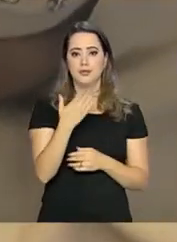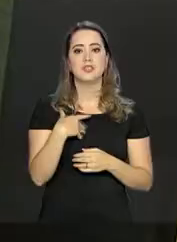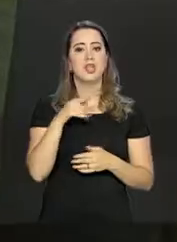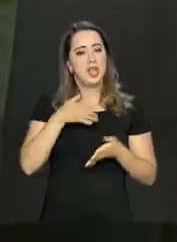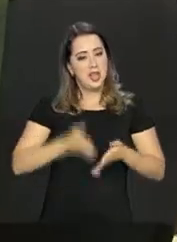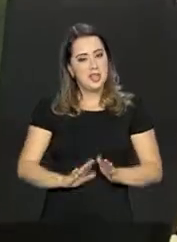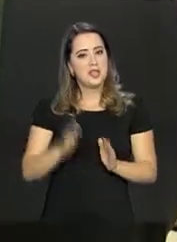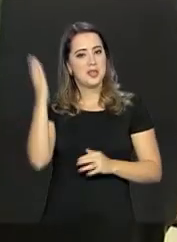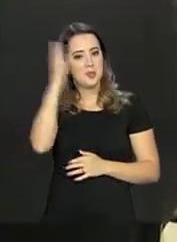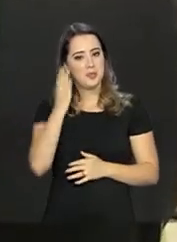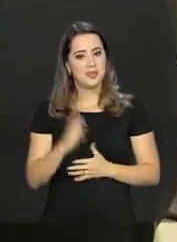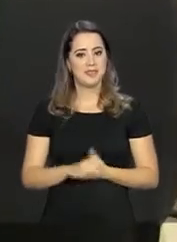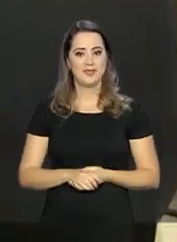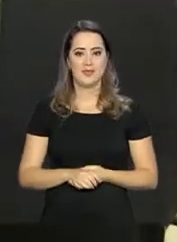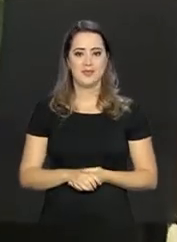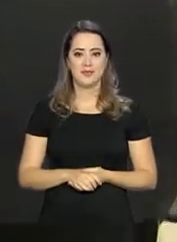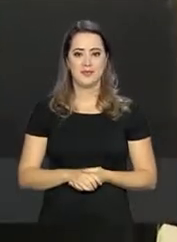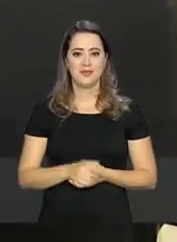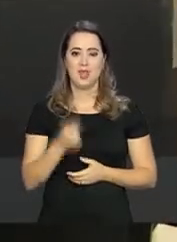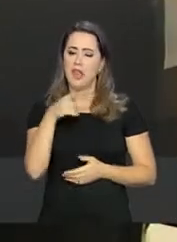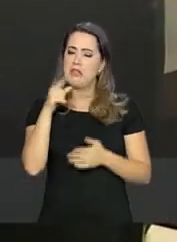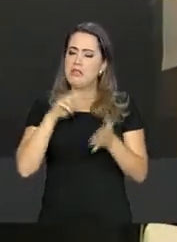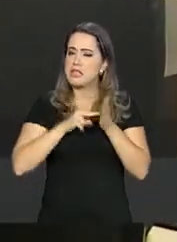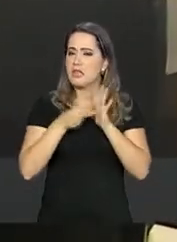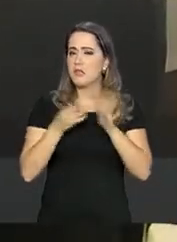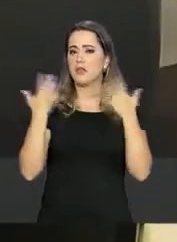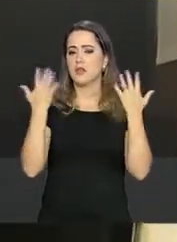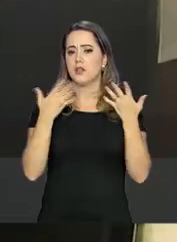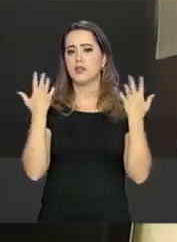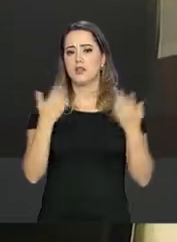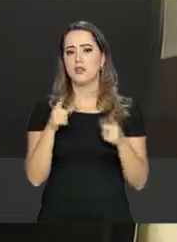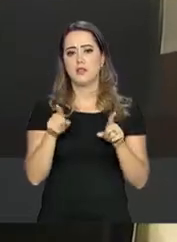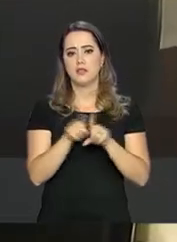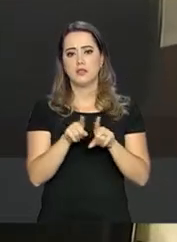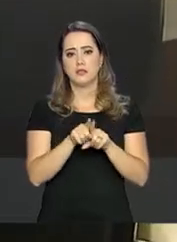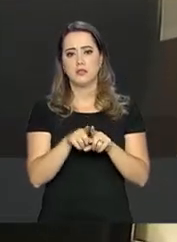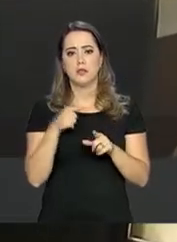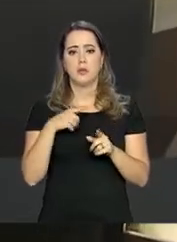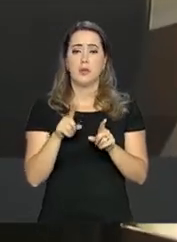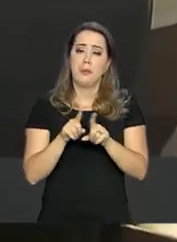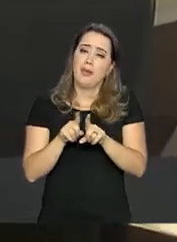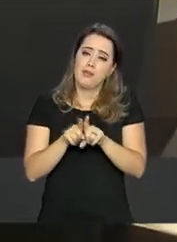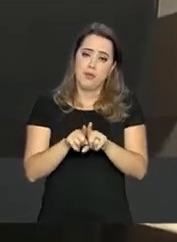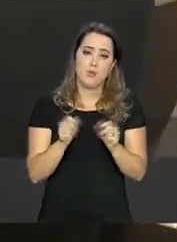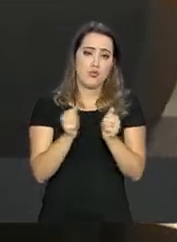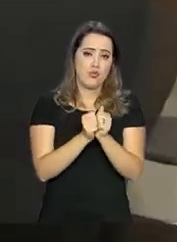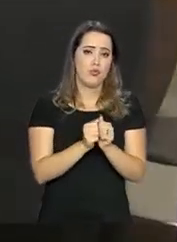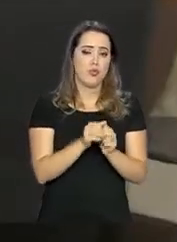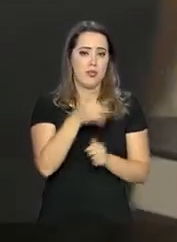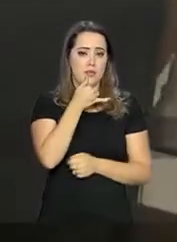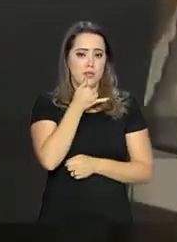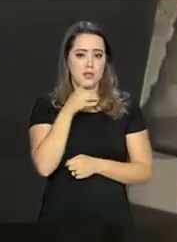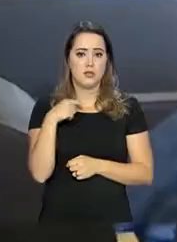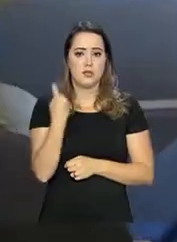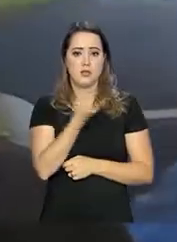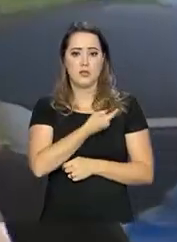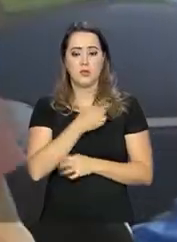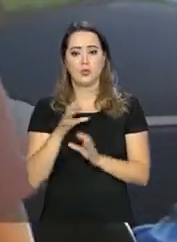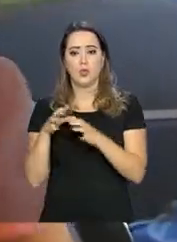brasileiro. Representa alegria por uma parte, mas por outra tristeza, porque todos somos venezolanos.